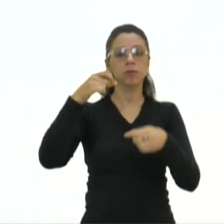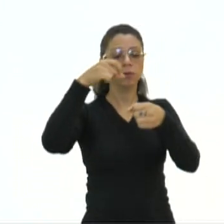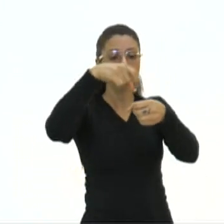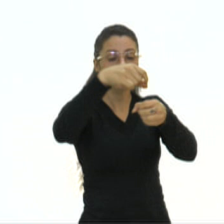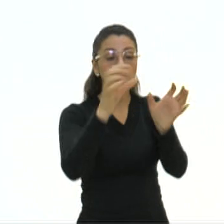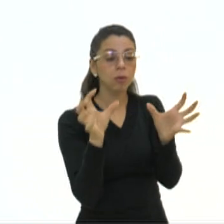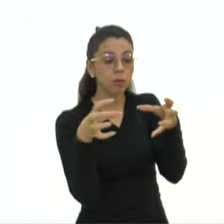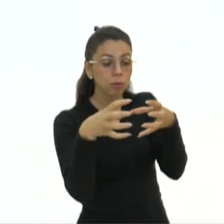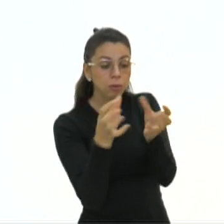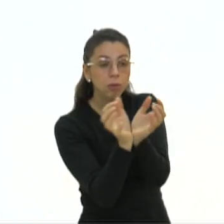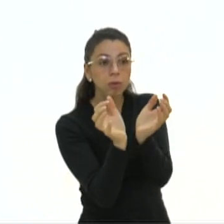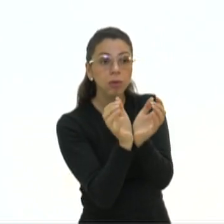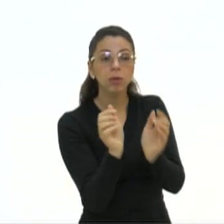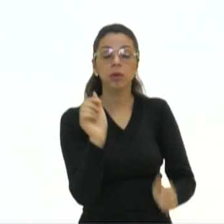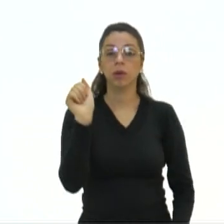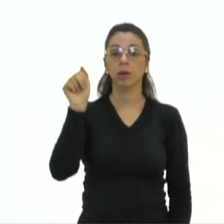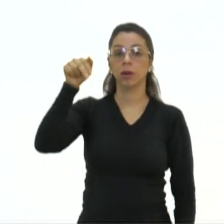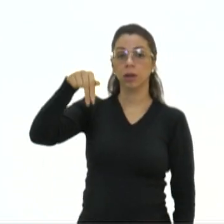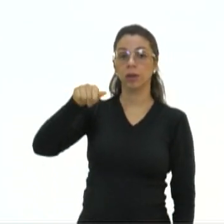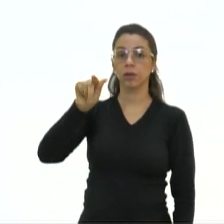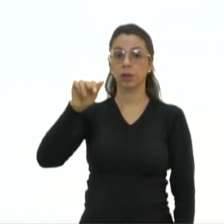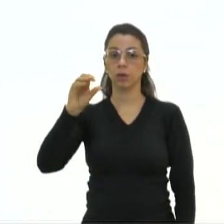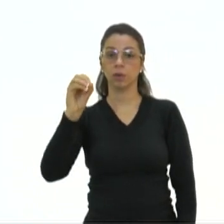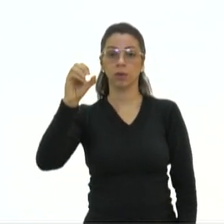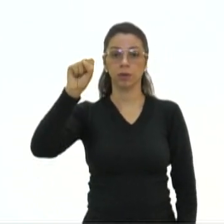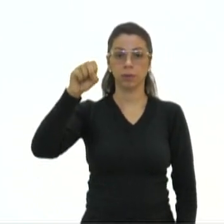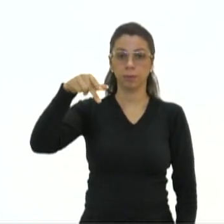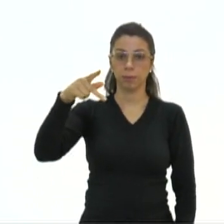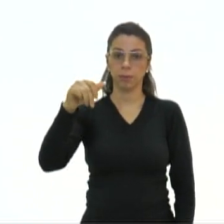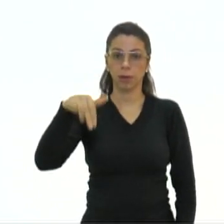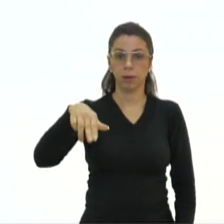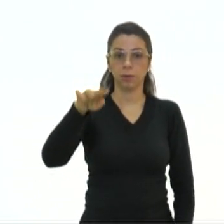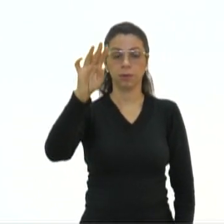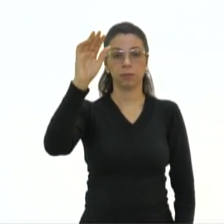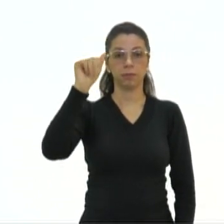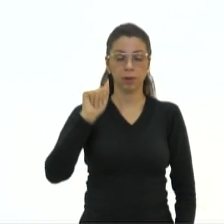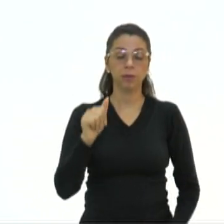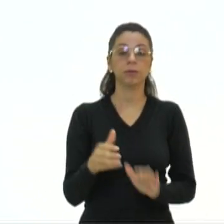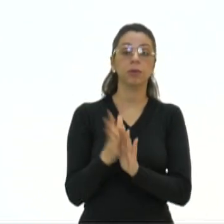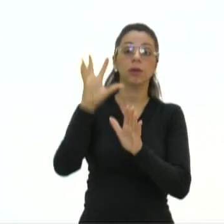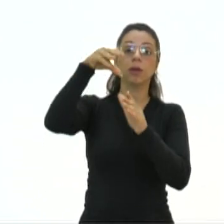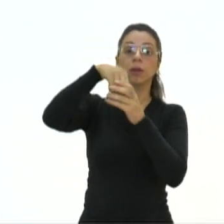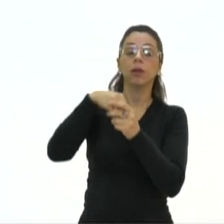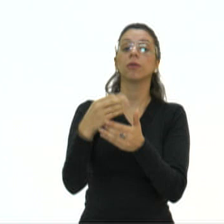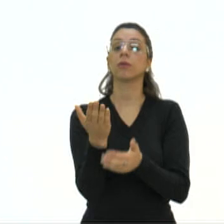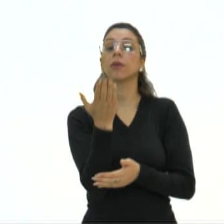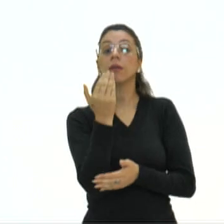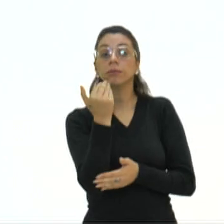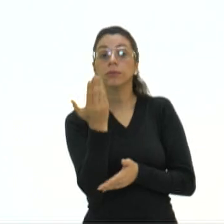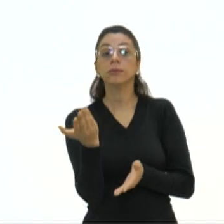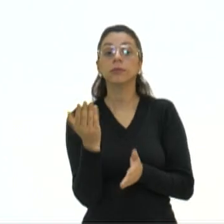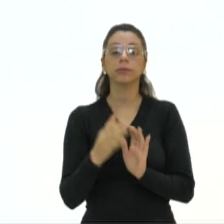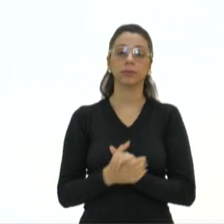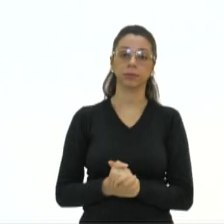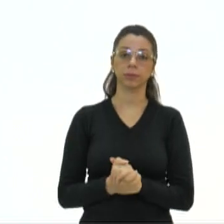do grupo das angiospermas. A gente vai ver qual delas está incluso na nossa alimentação. Entender a